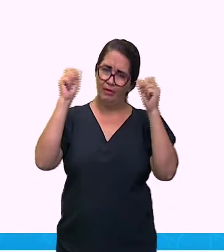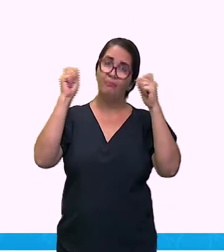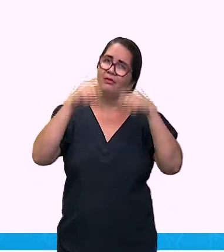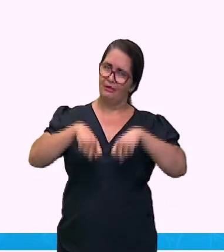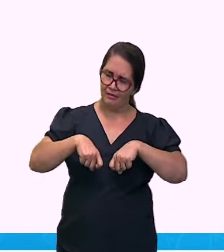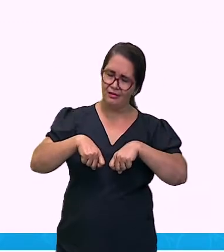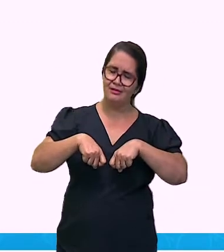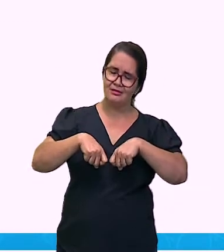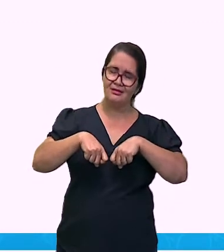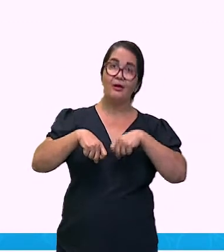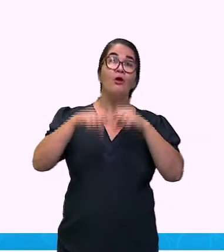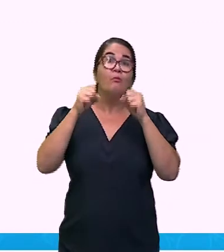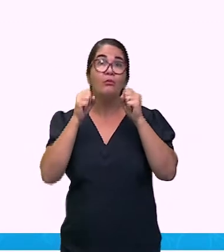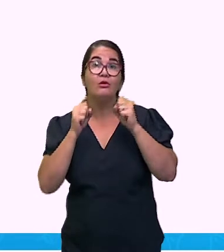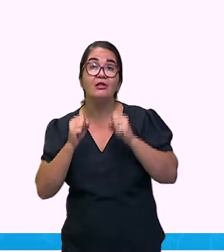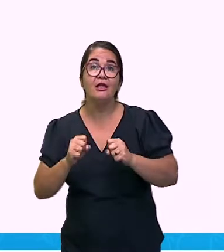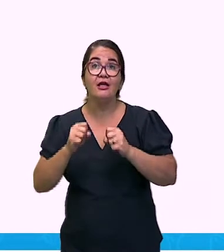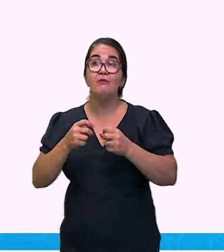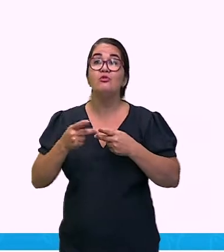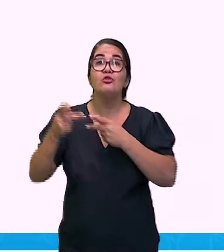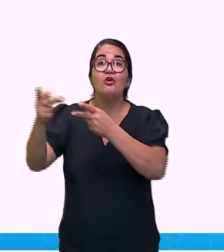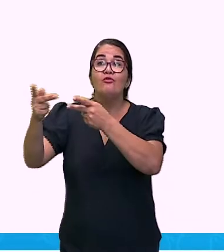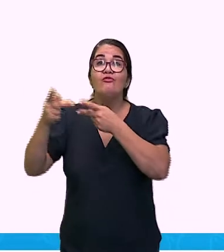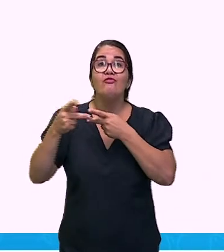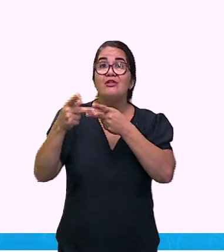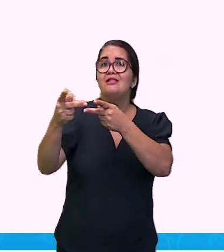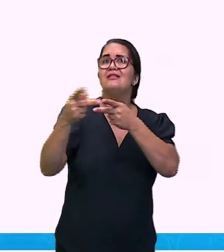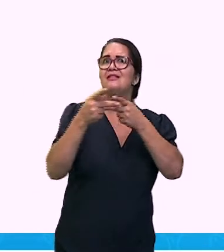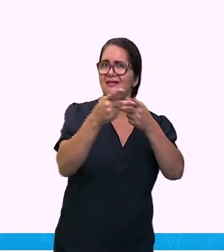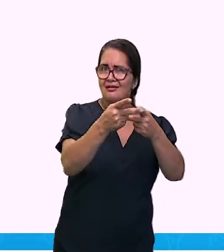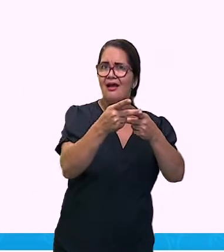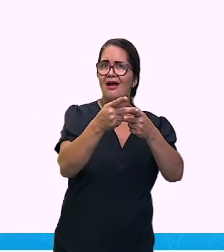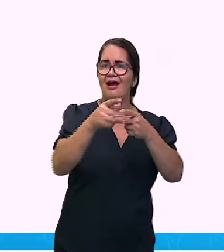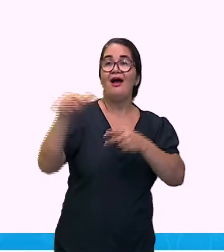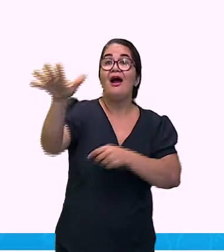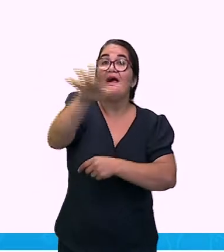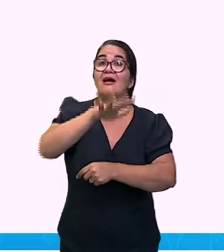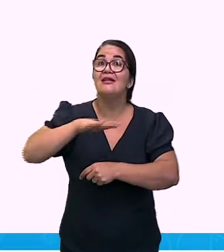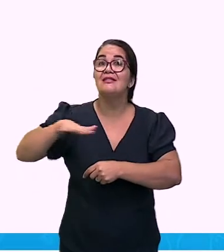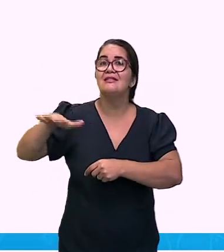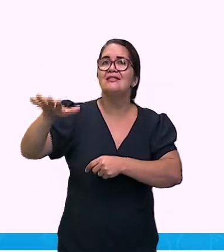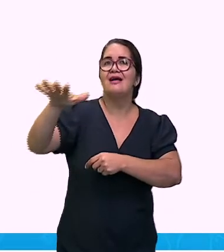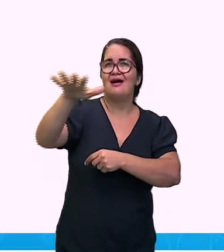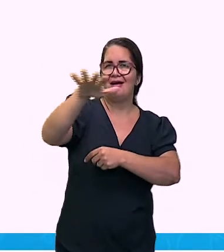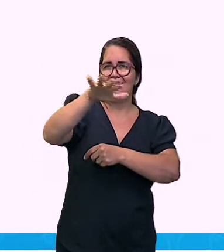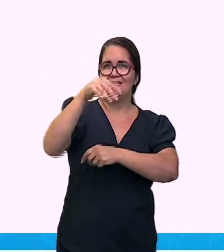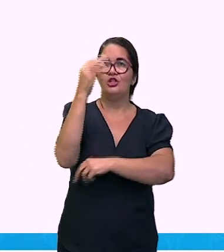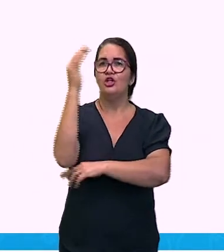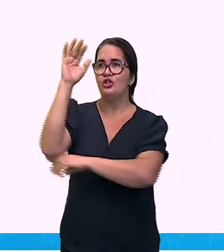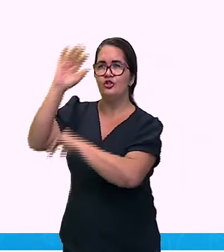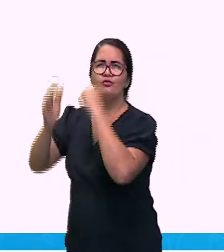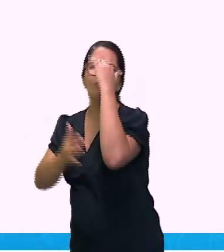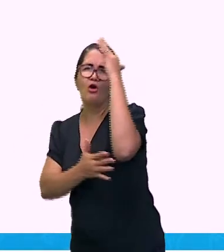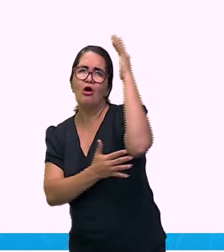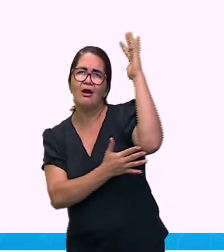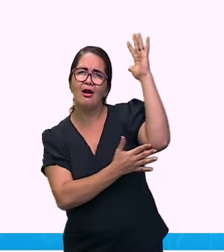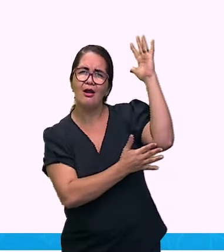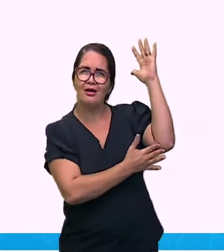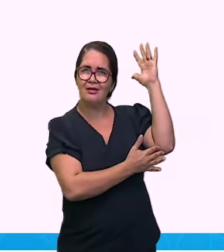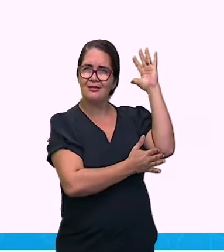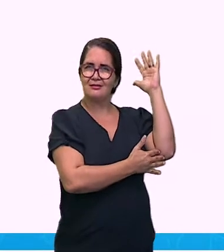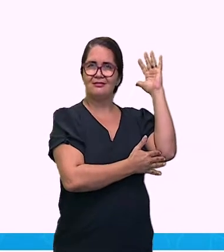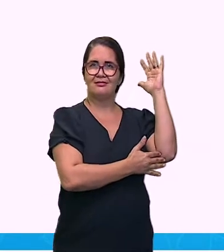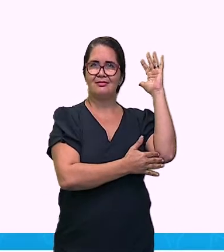Hoje nós podemos fazer visitações em áreas de conservação. Aqui no Parque Estadual do Rio